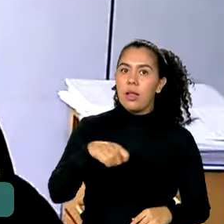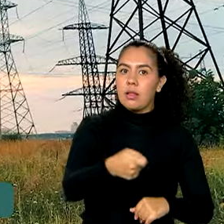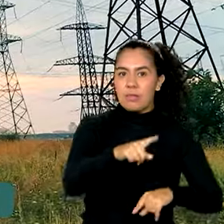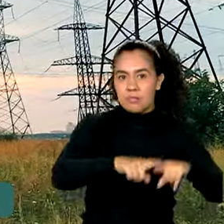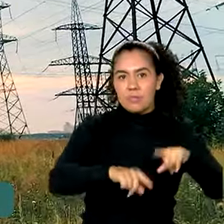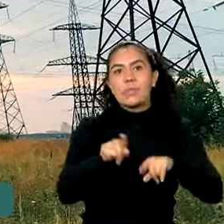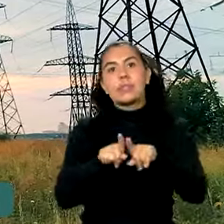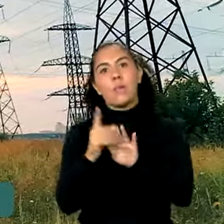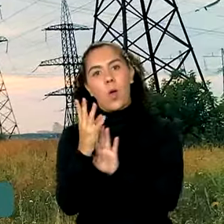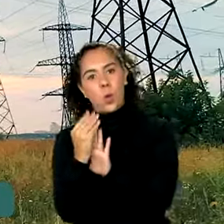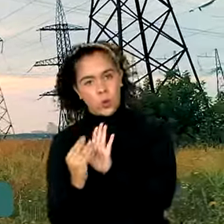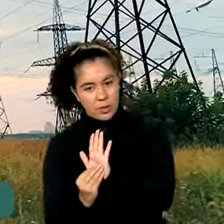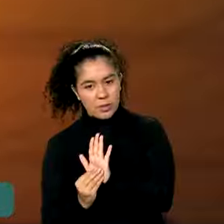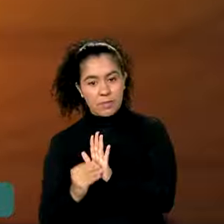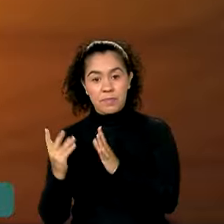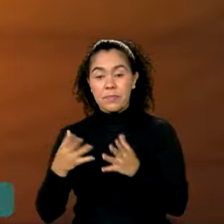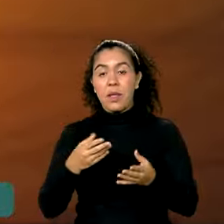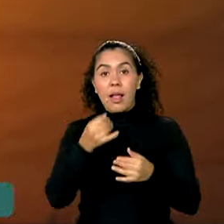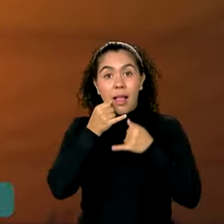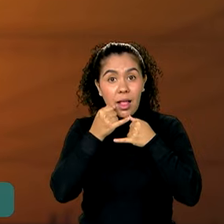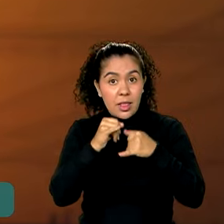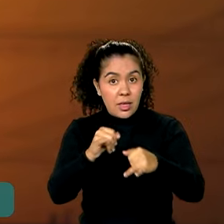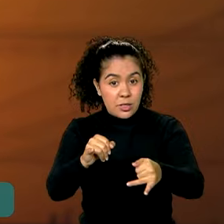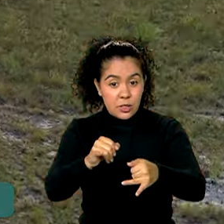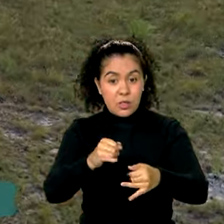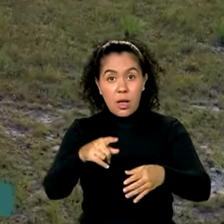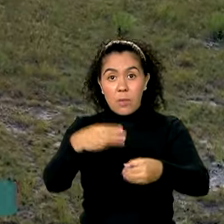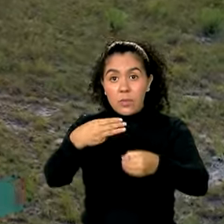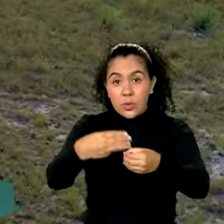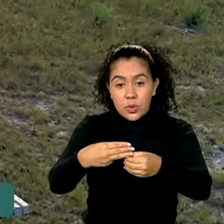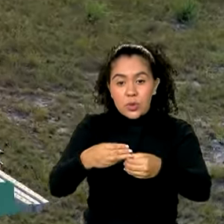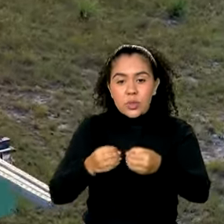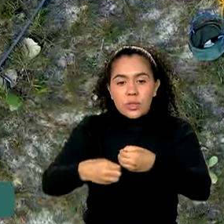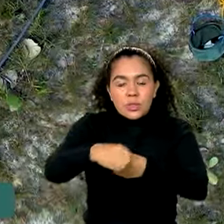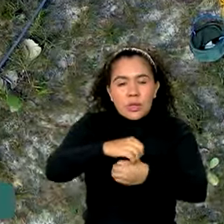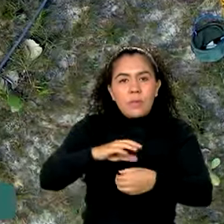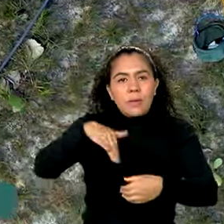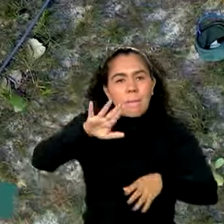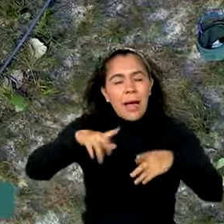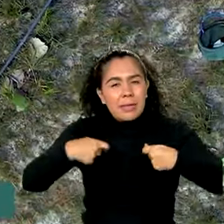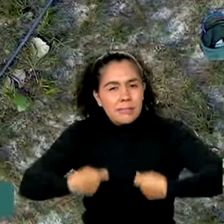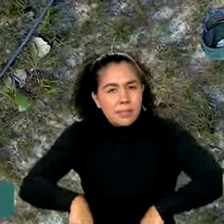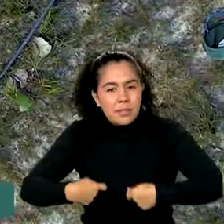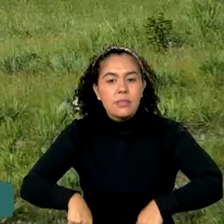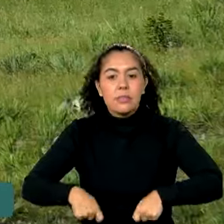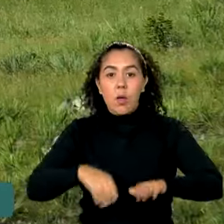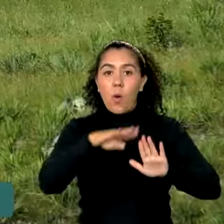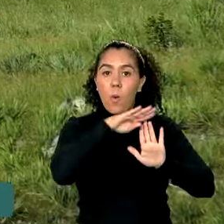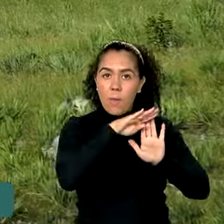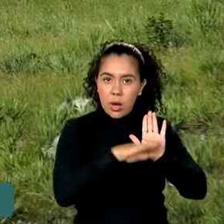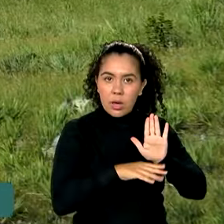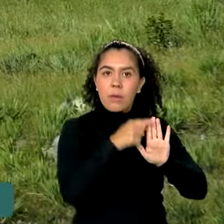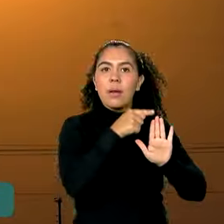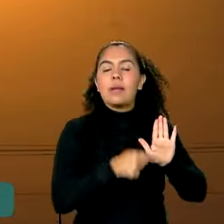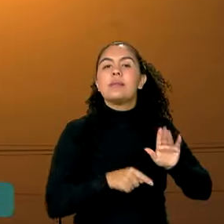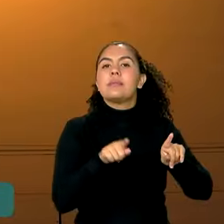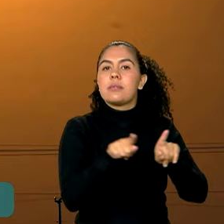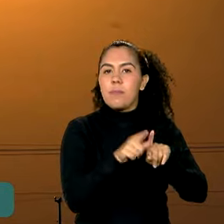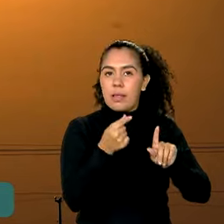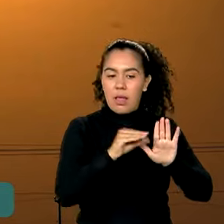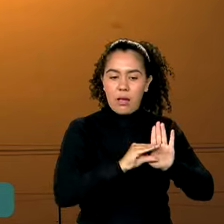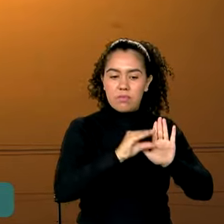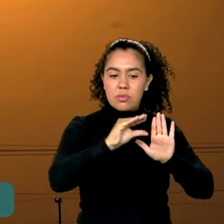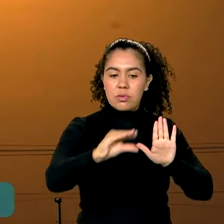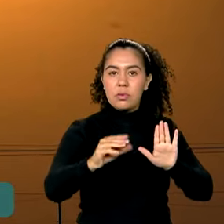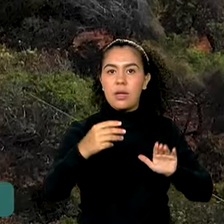conteúdo para levar energia elétrica aos municípios mais carentes o programa também conta com repasse de